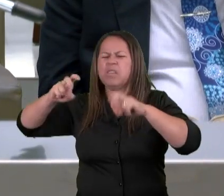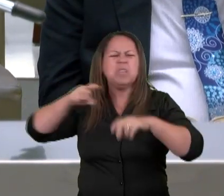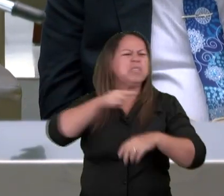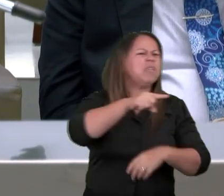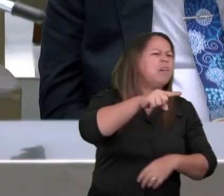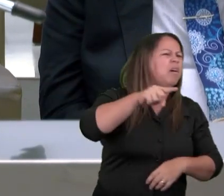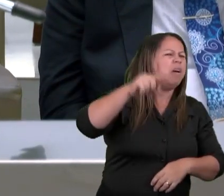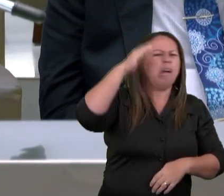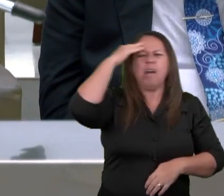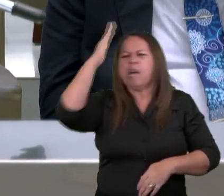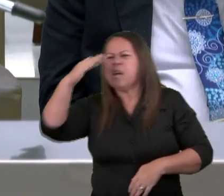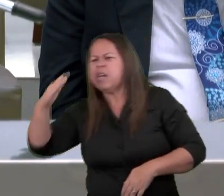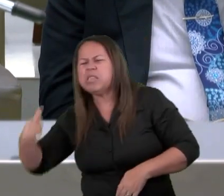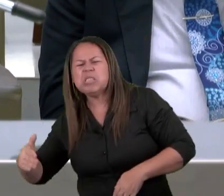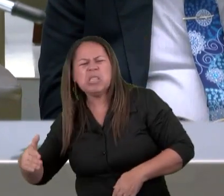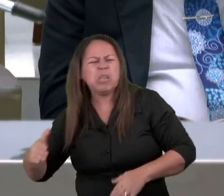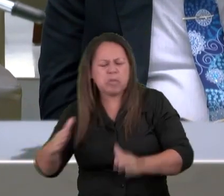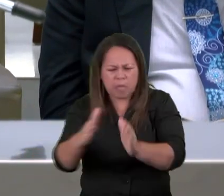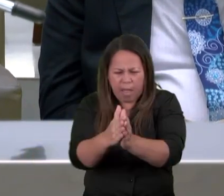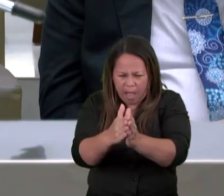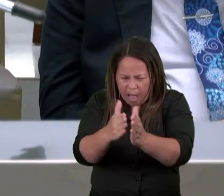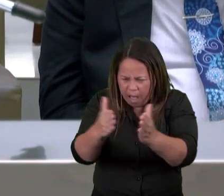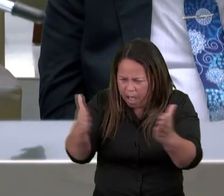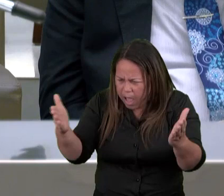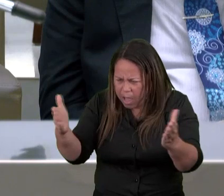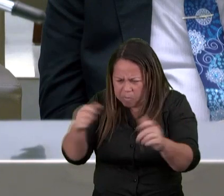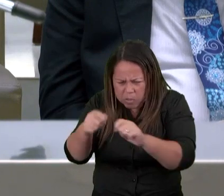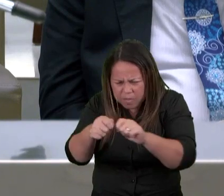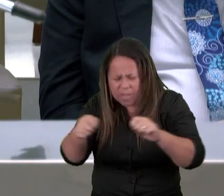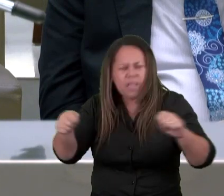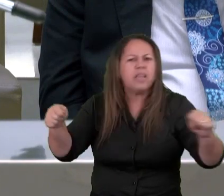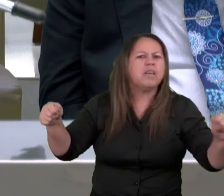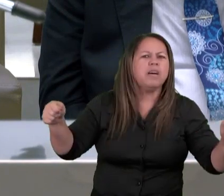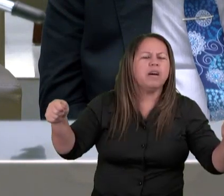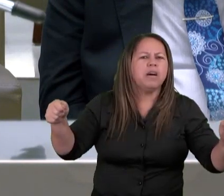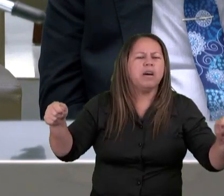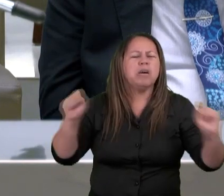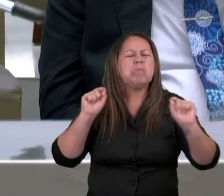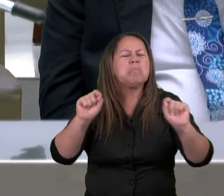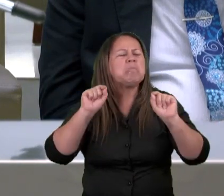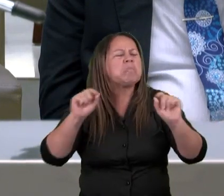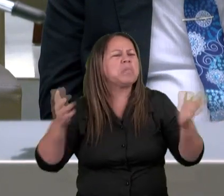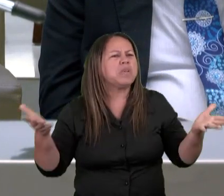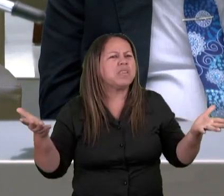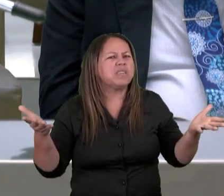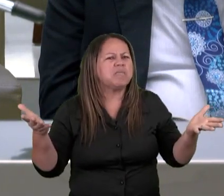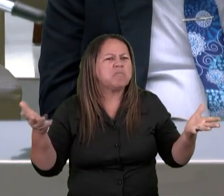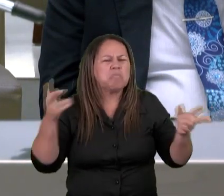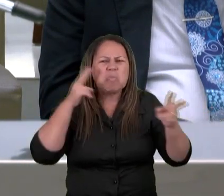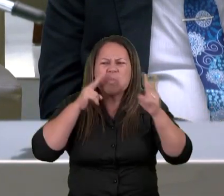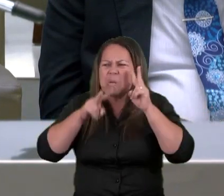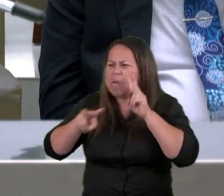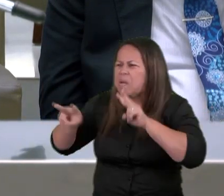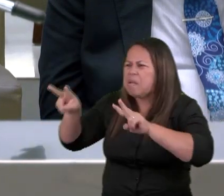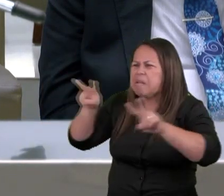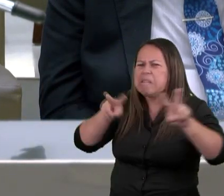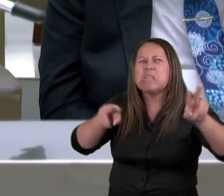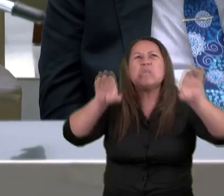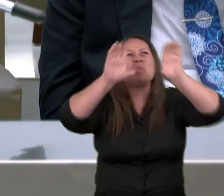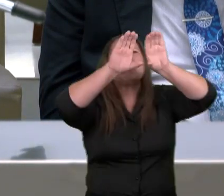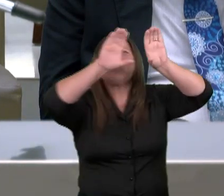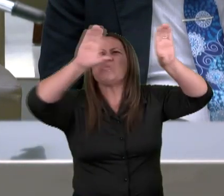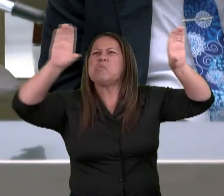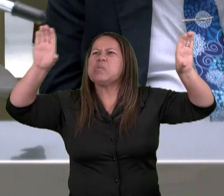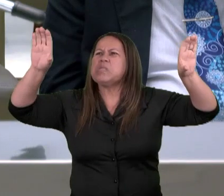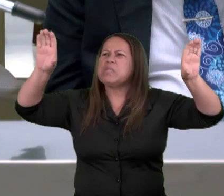digno de abrir o livro e de desatar os seus selos e ninguém no céu nem na terra